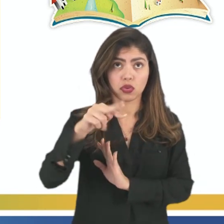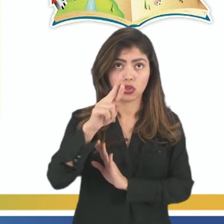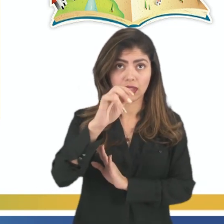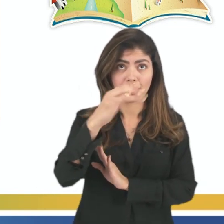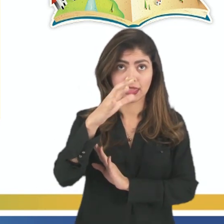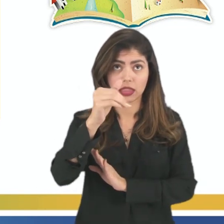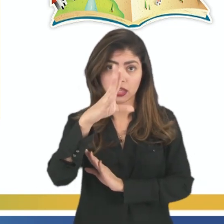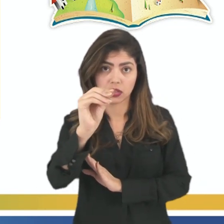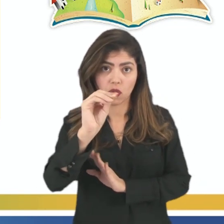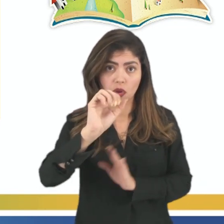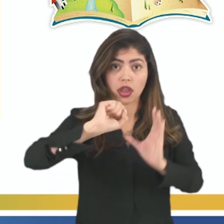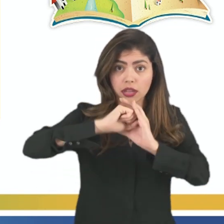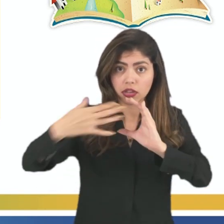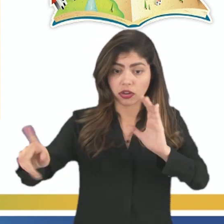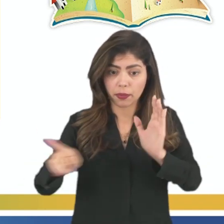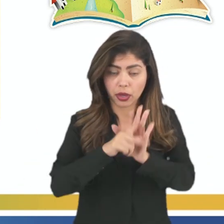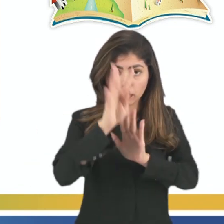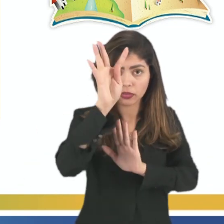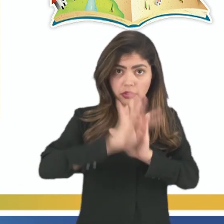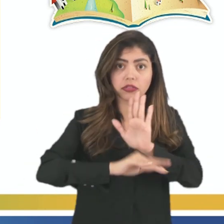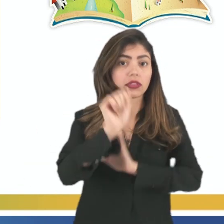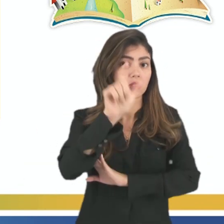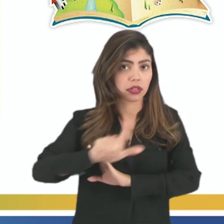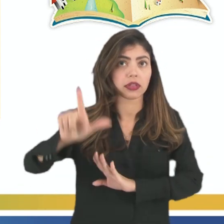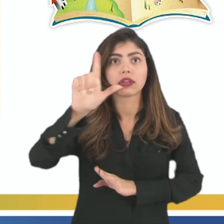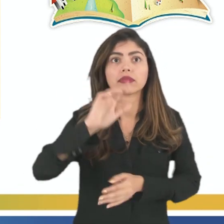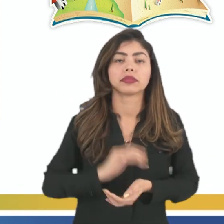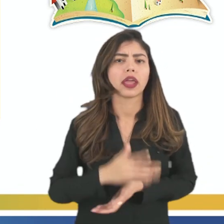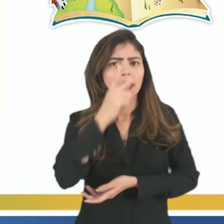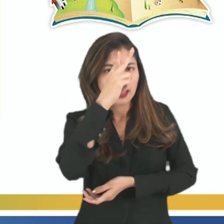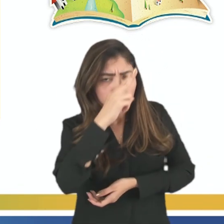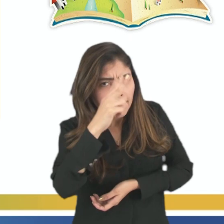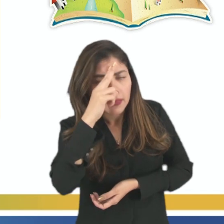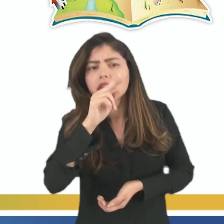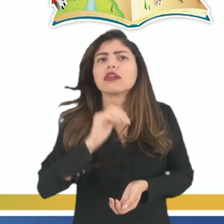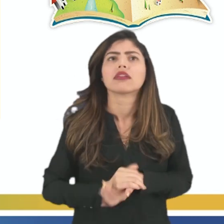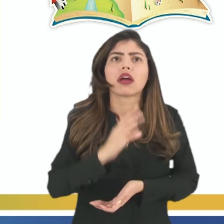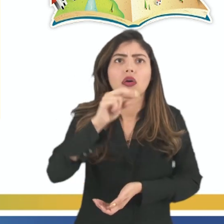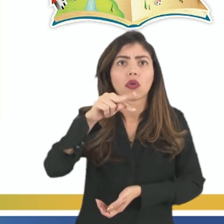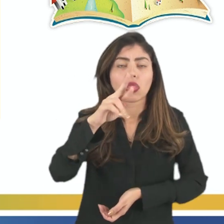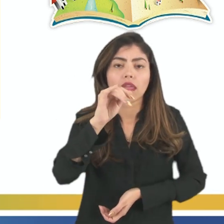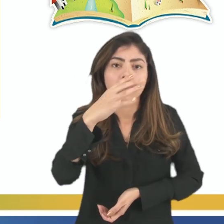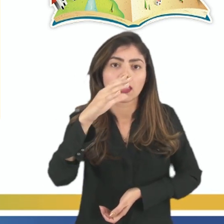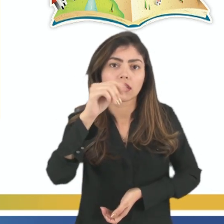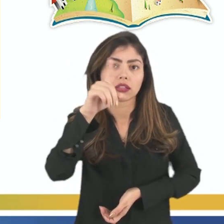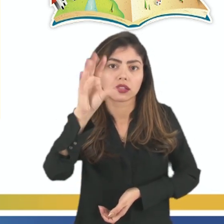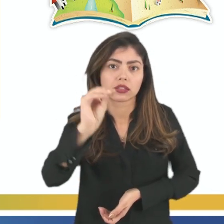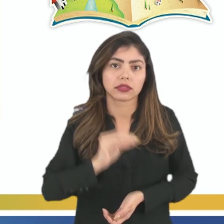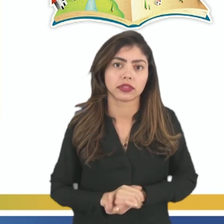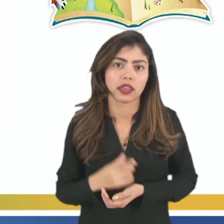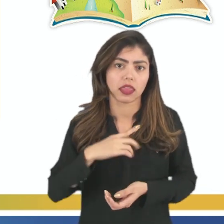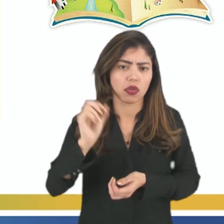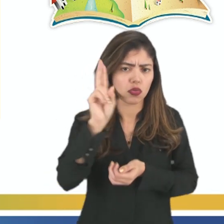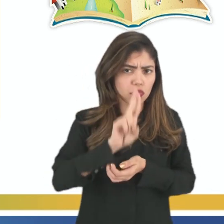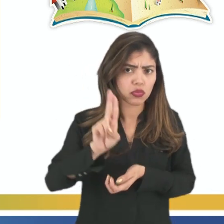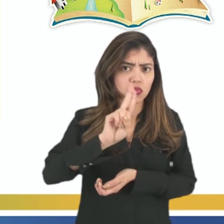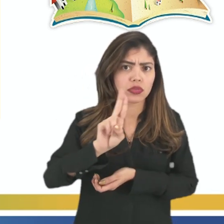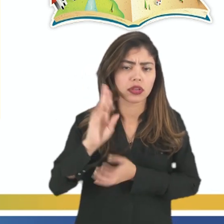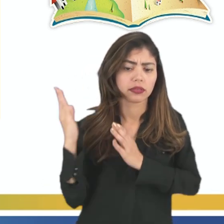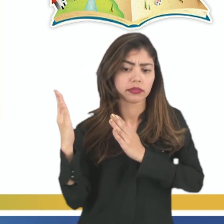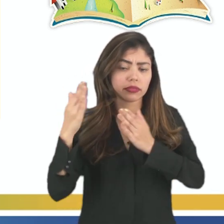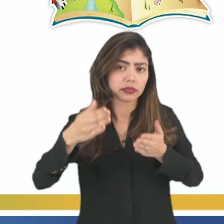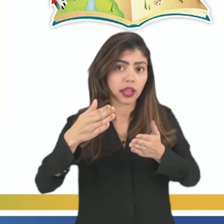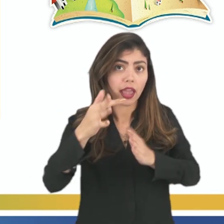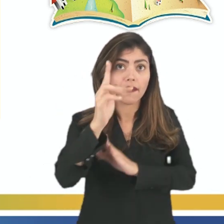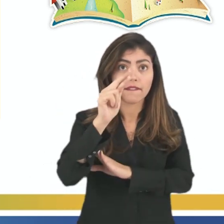característica do texto literário, só lembrando que a conotação é quando eu uso um termo no sentido